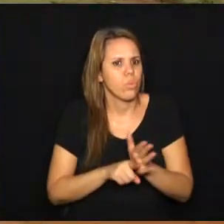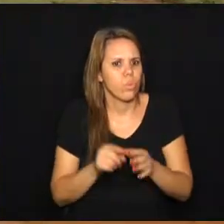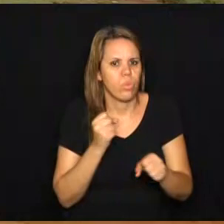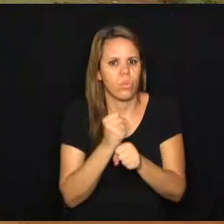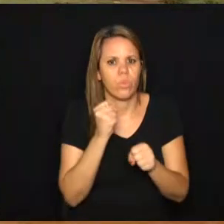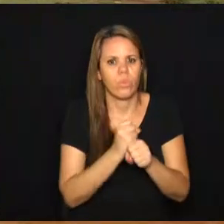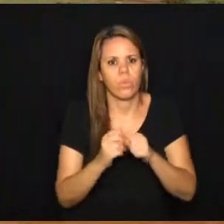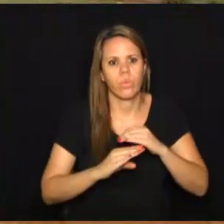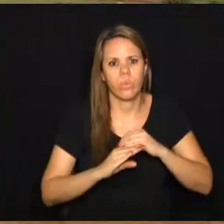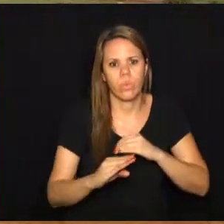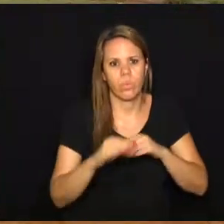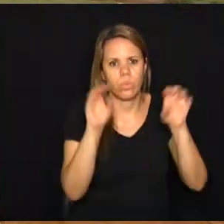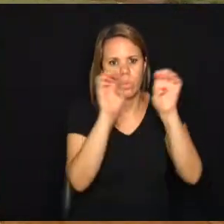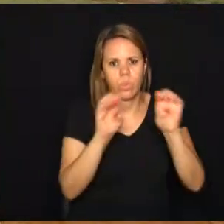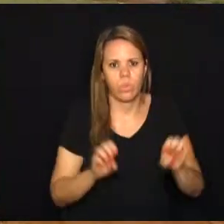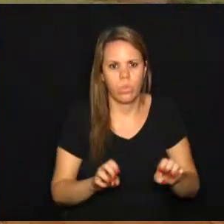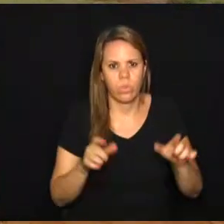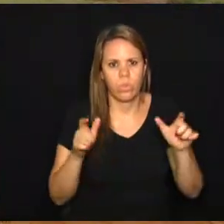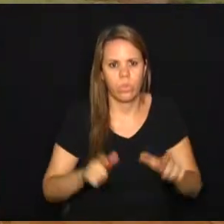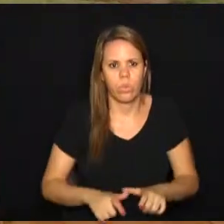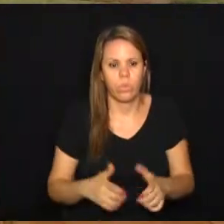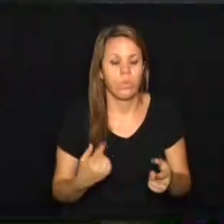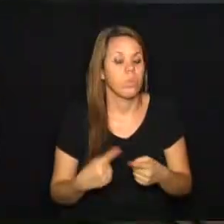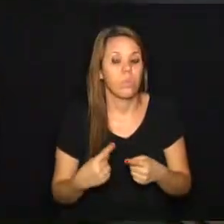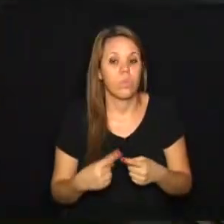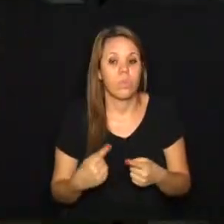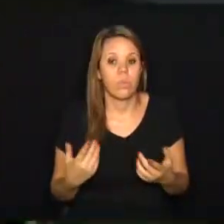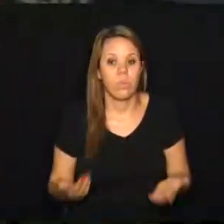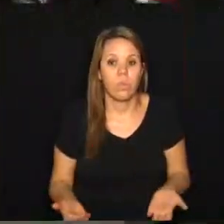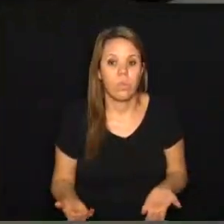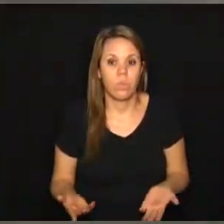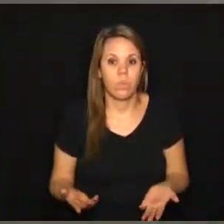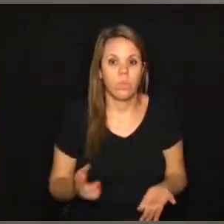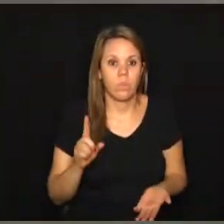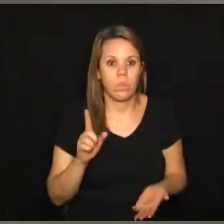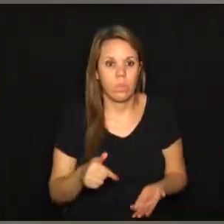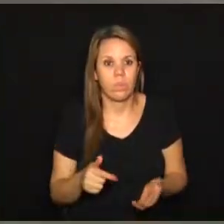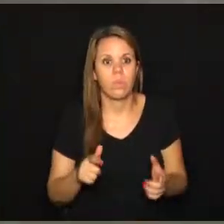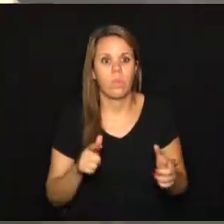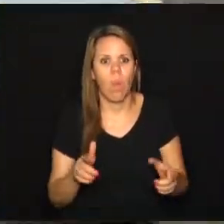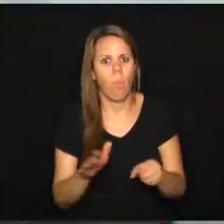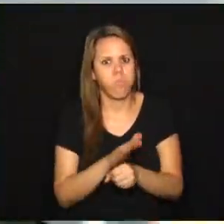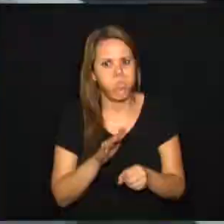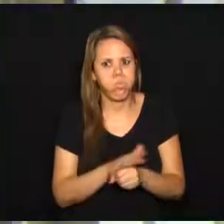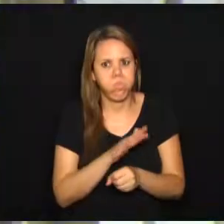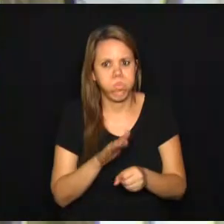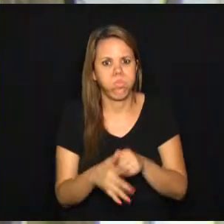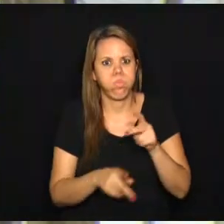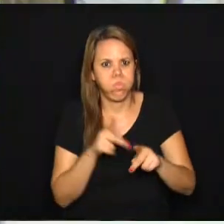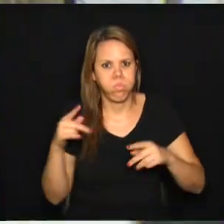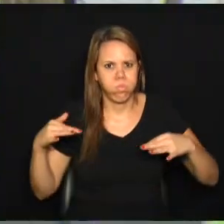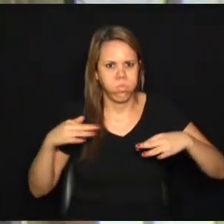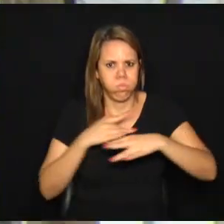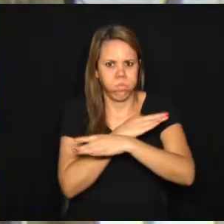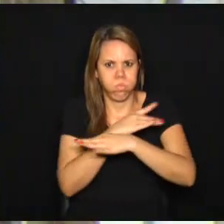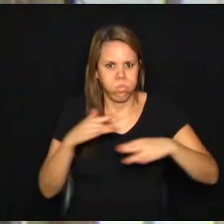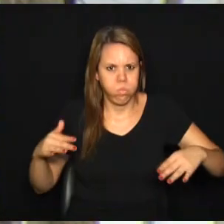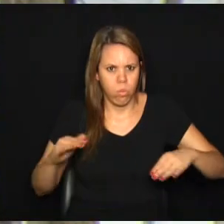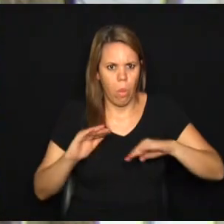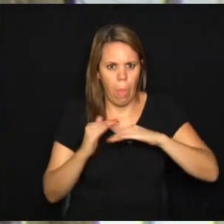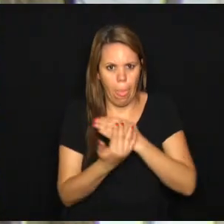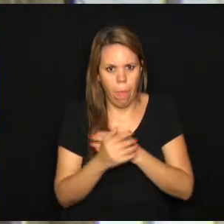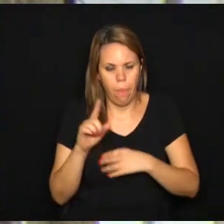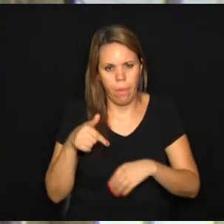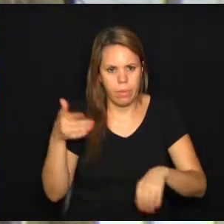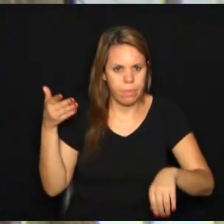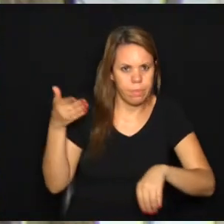e da estruturação dessa via. Por quê? Porque é uma via que tem alta circulação de pessoas, a entrada ali do Santa Rosa é uma